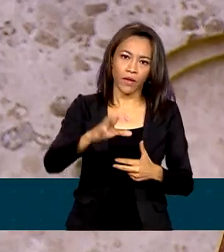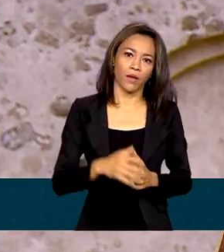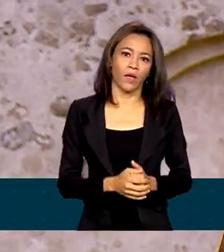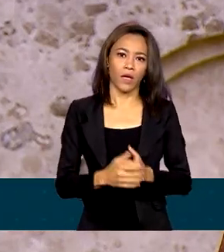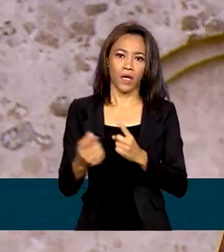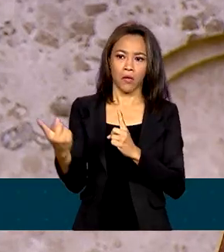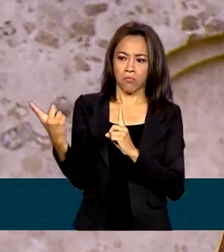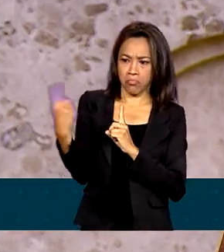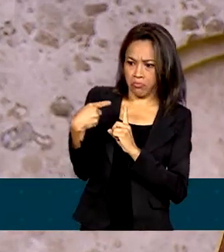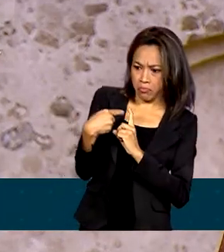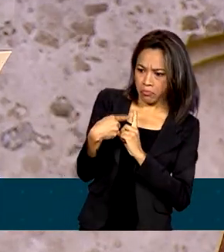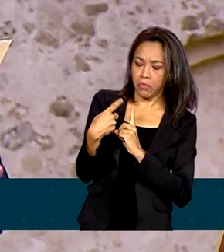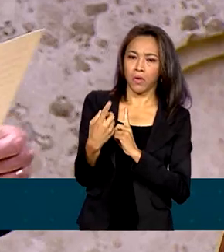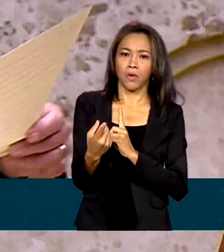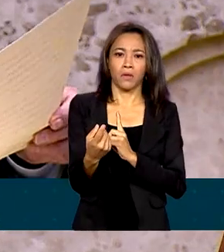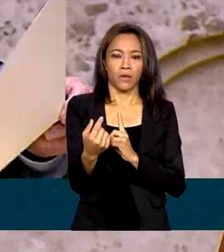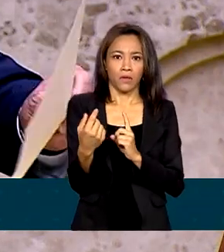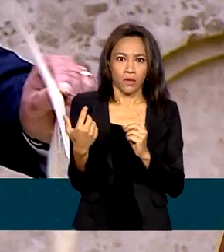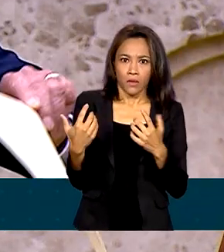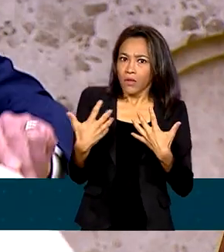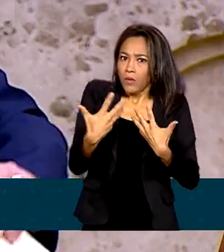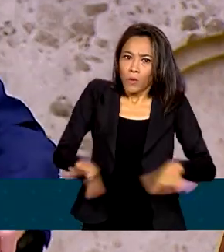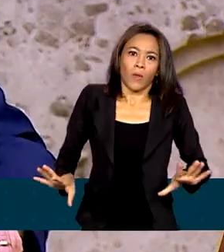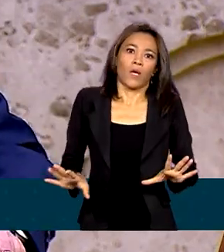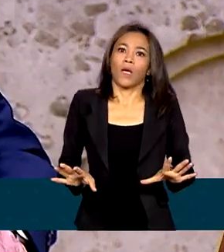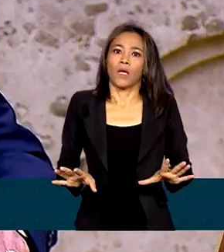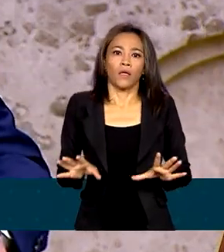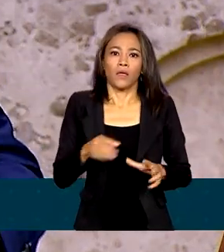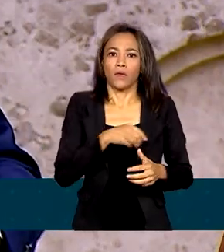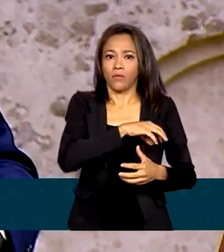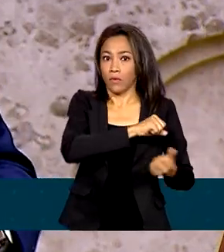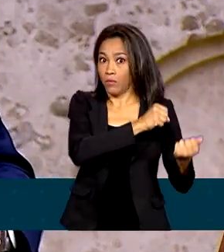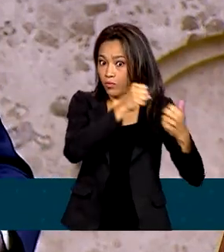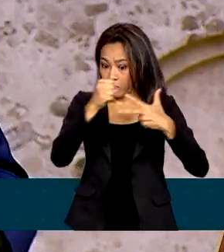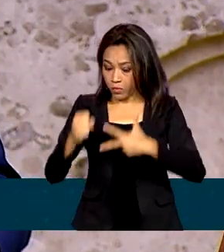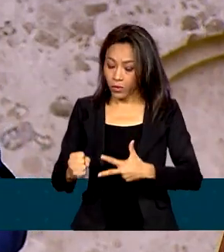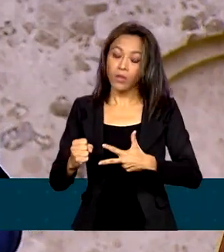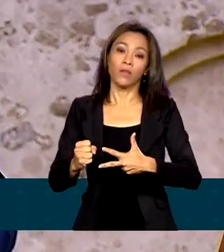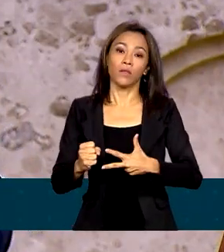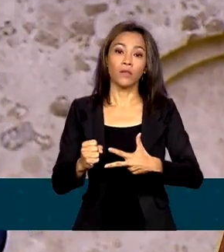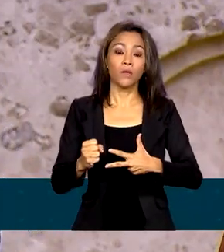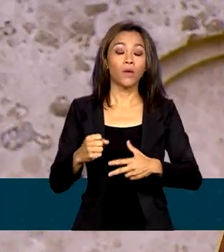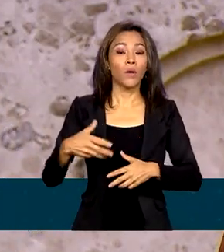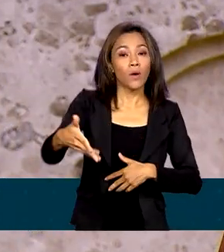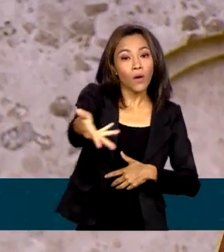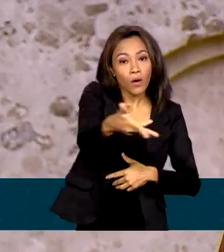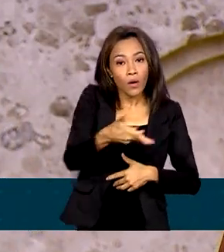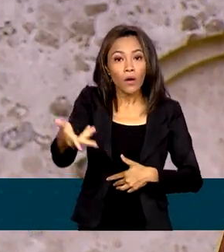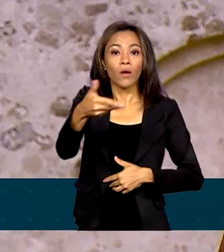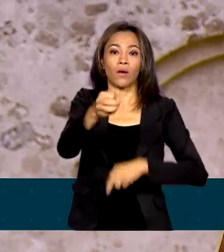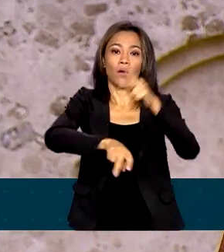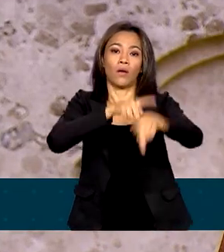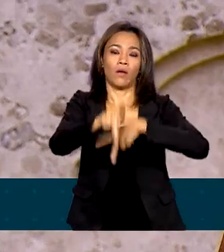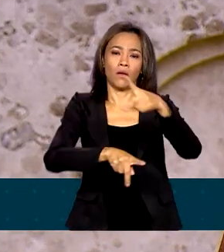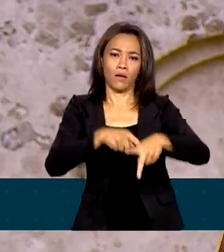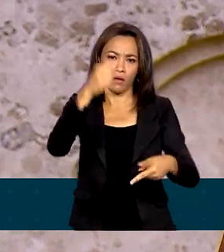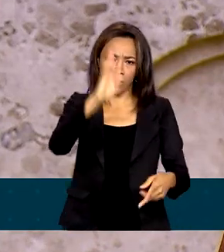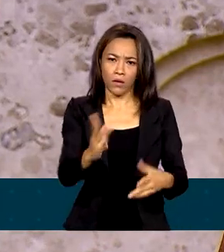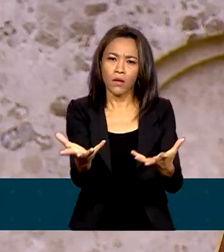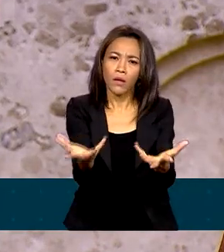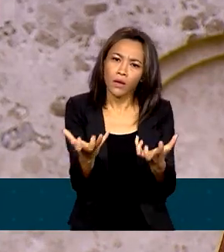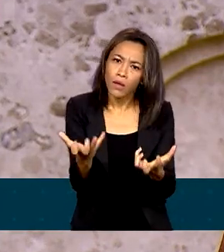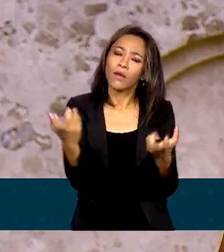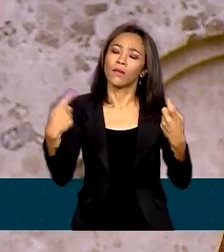intimidações, nem o silêncio dos poderes constituídos. O povo brasileiro quer e precisa,